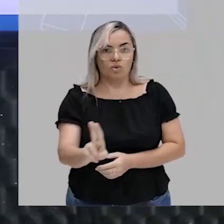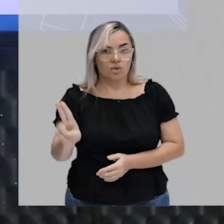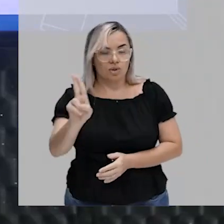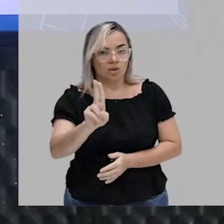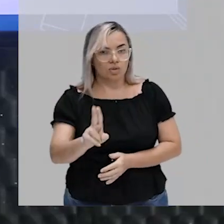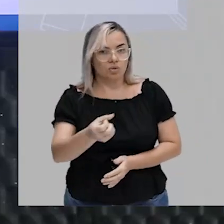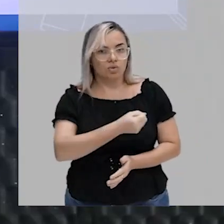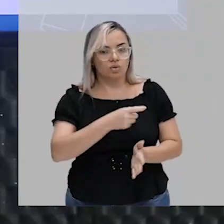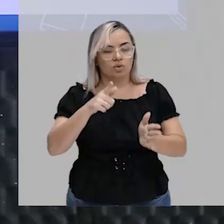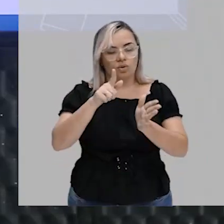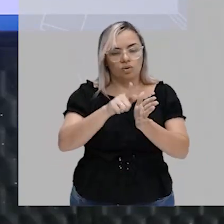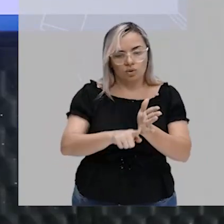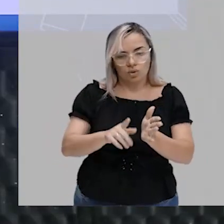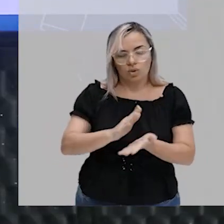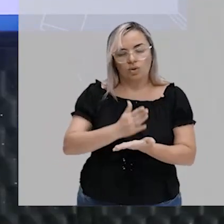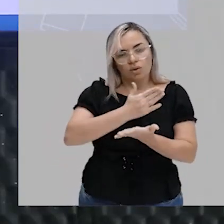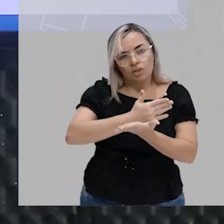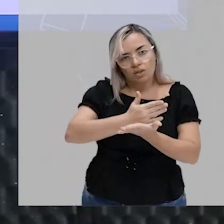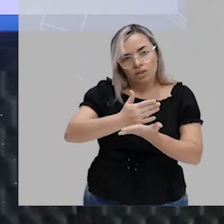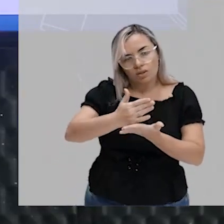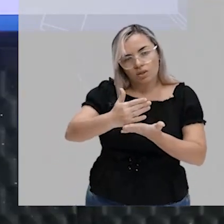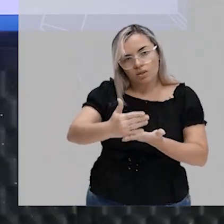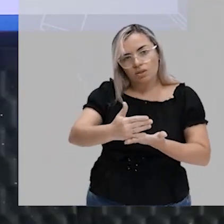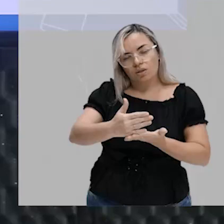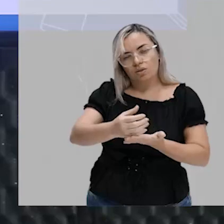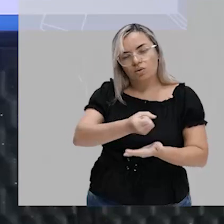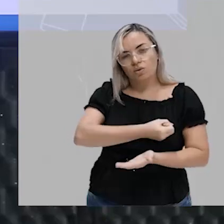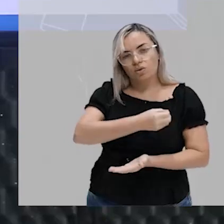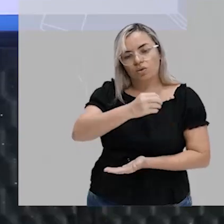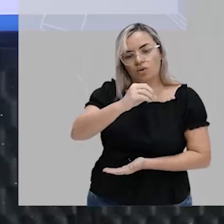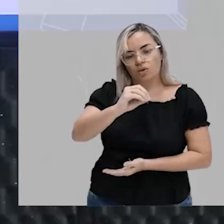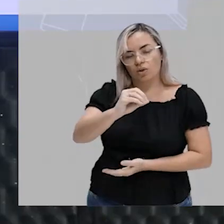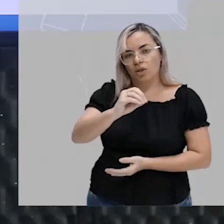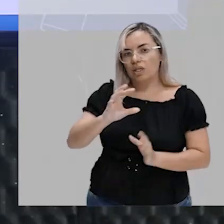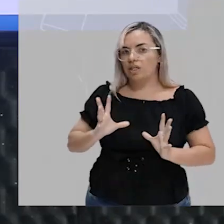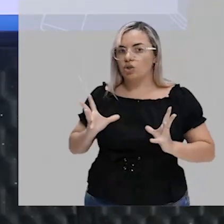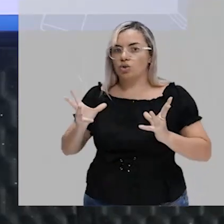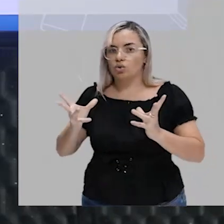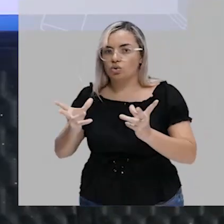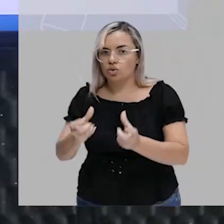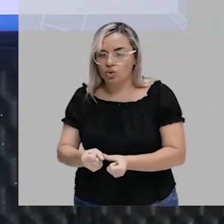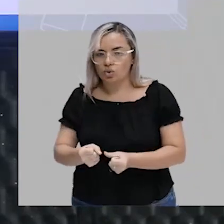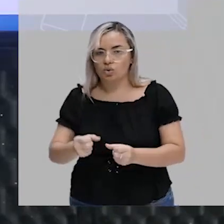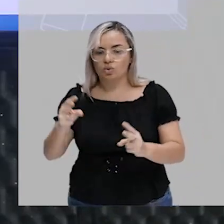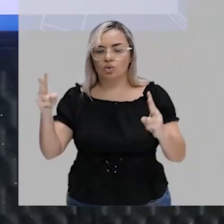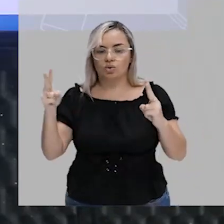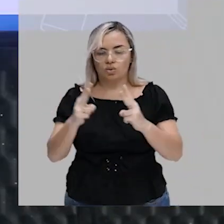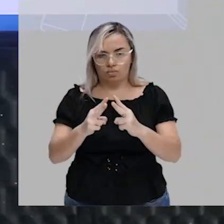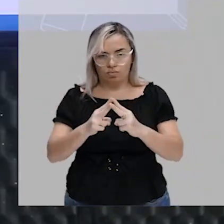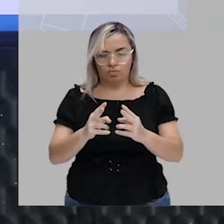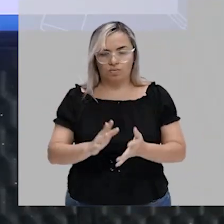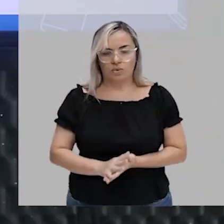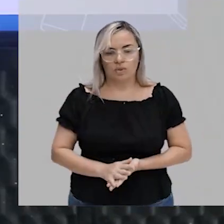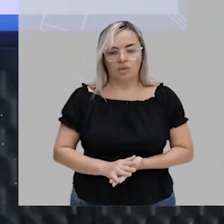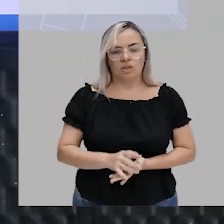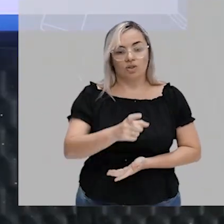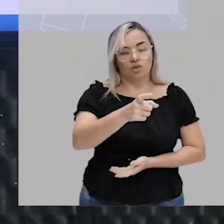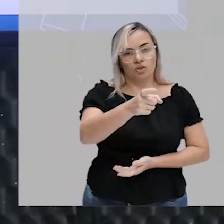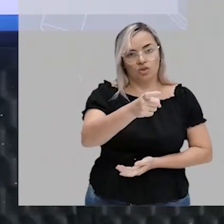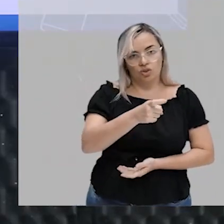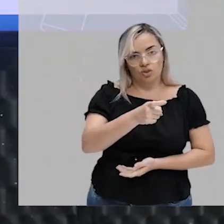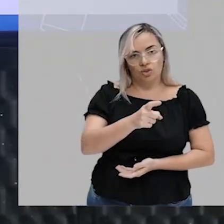pegando a partir do 0 e todos os pares, tá? Então, beleza, então, x é não